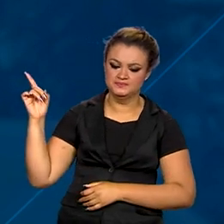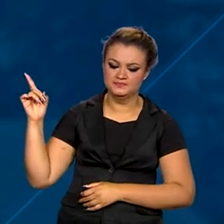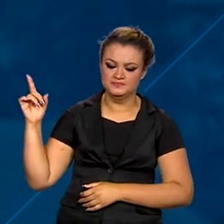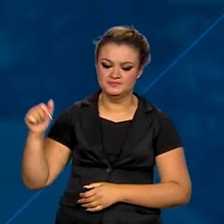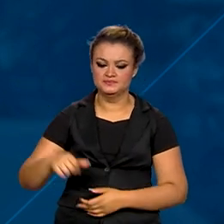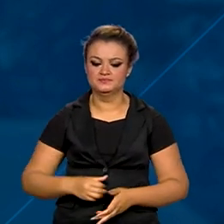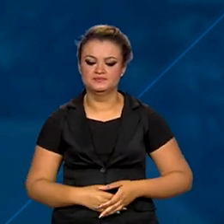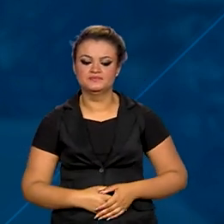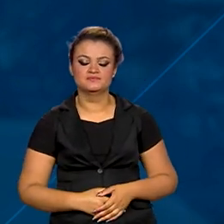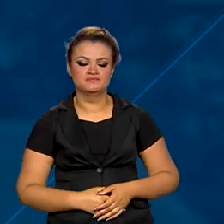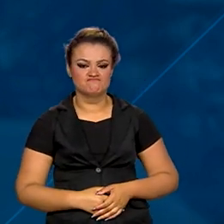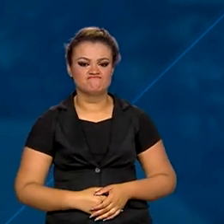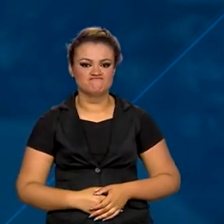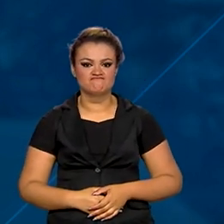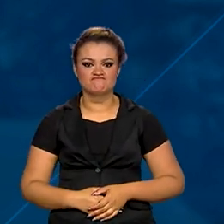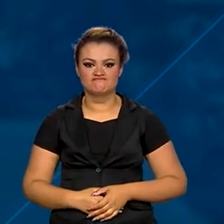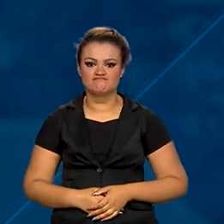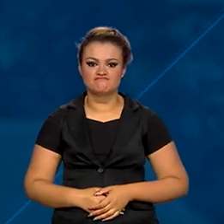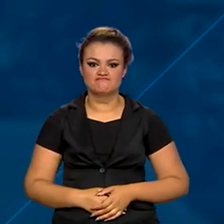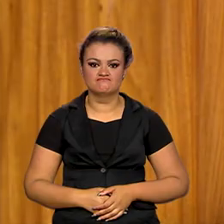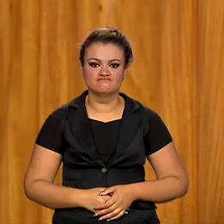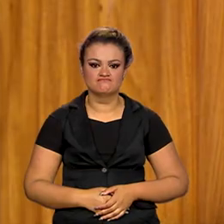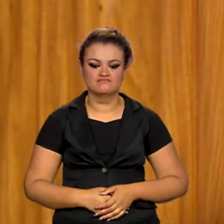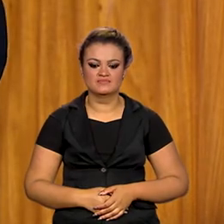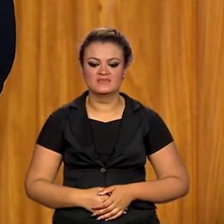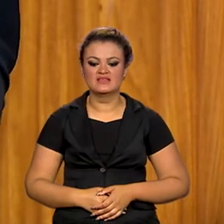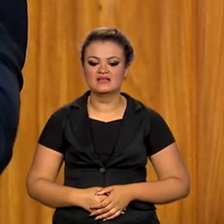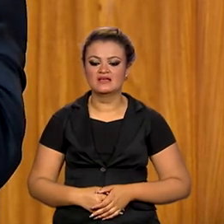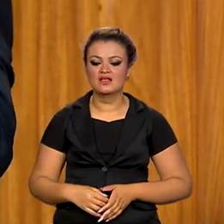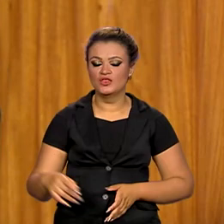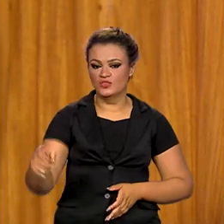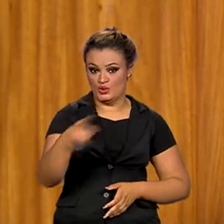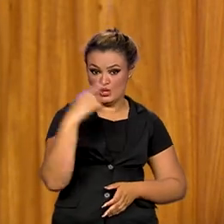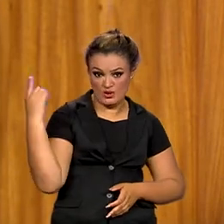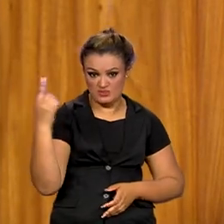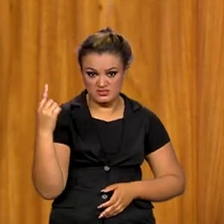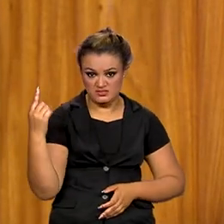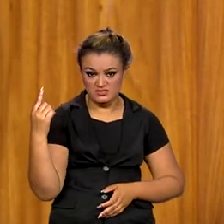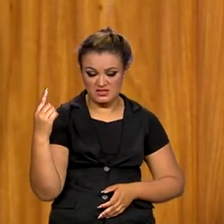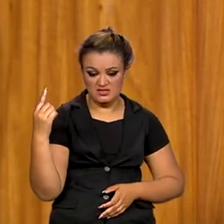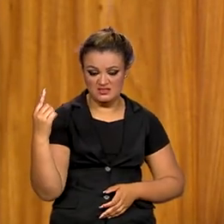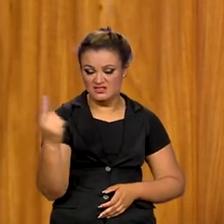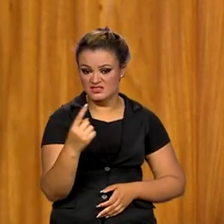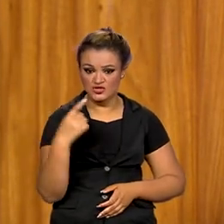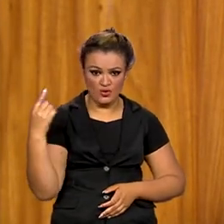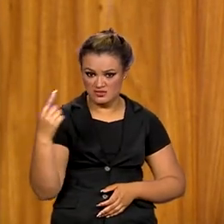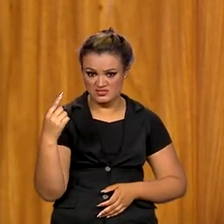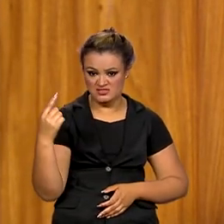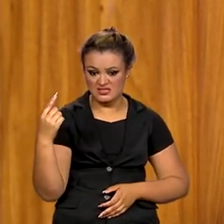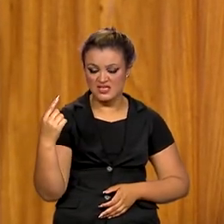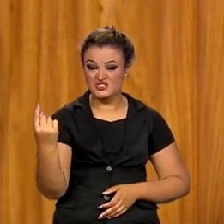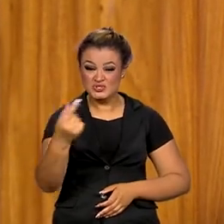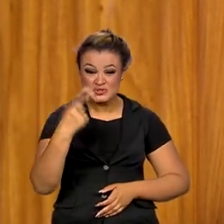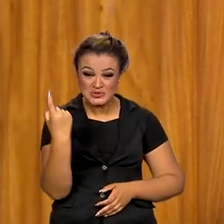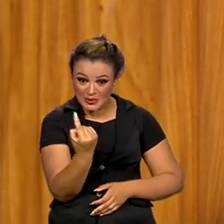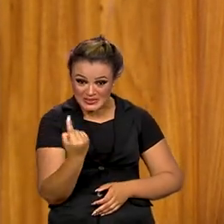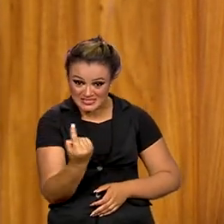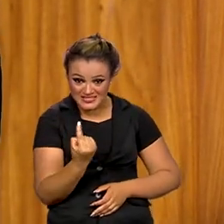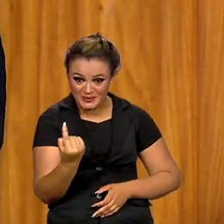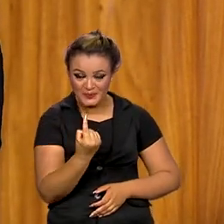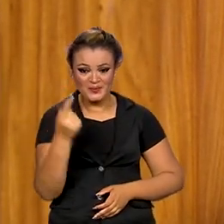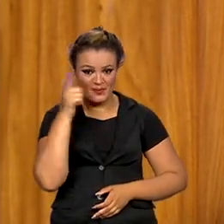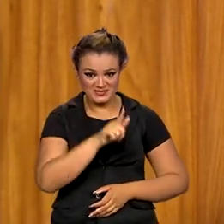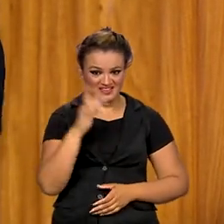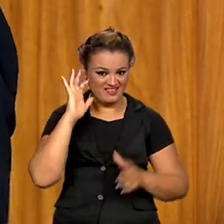.595 boletins de ocorrência. Nenhum de nós, nenhuma de nós sozinhos, sozinhas,